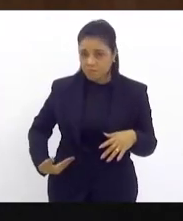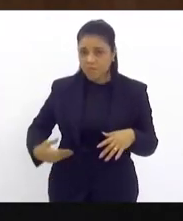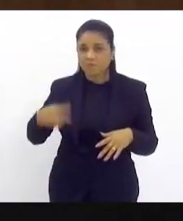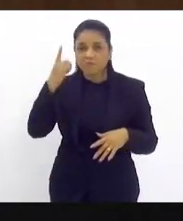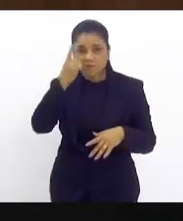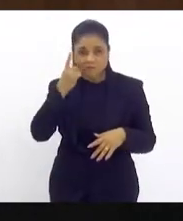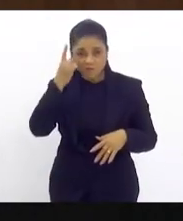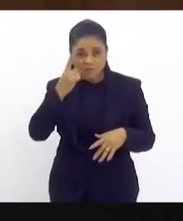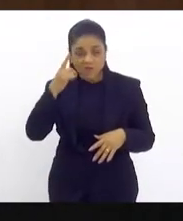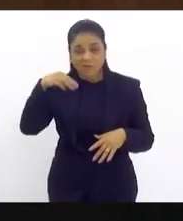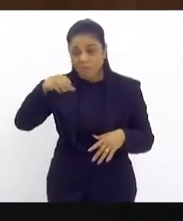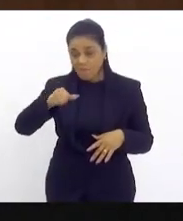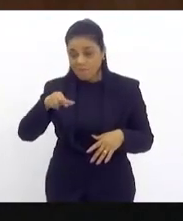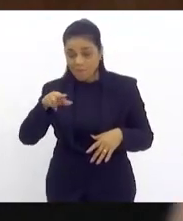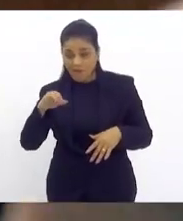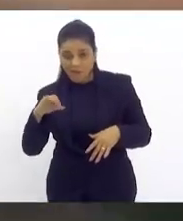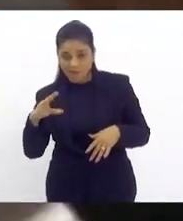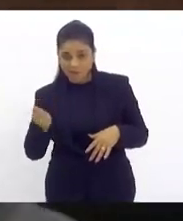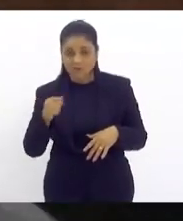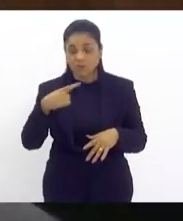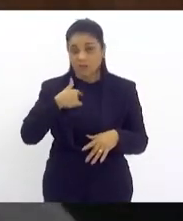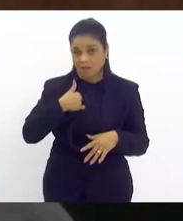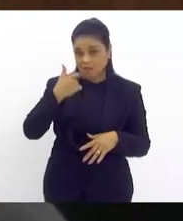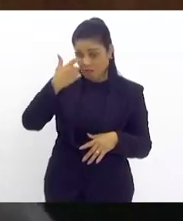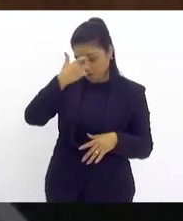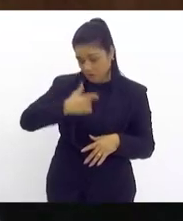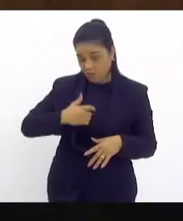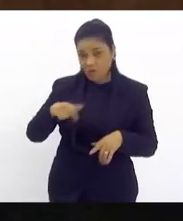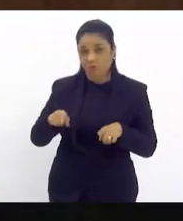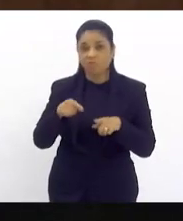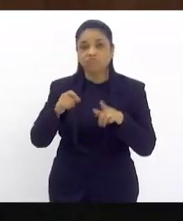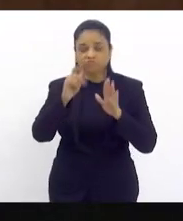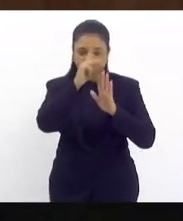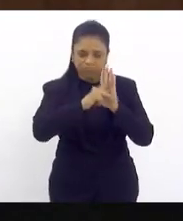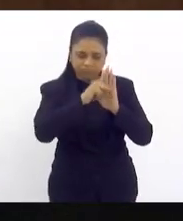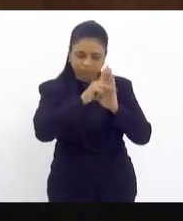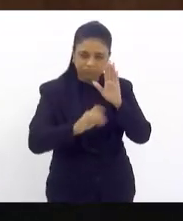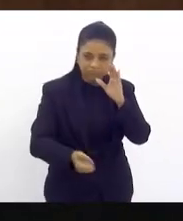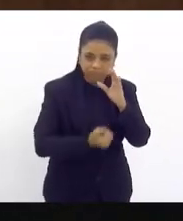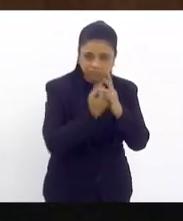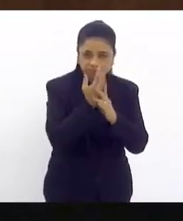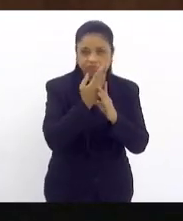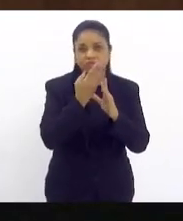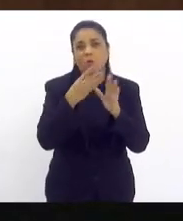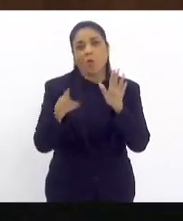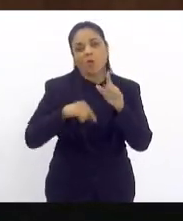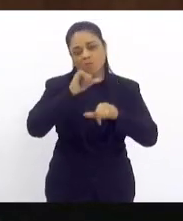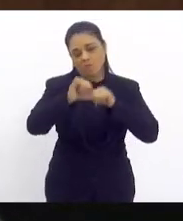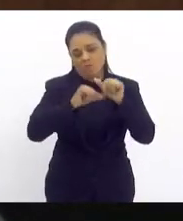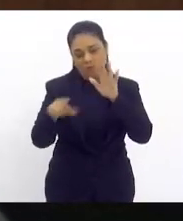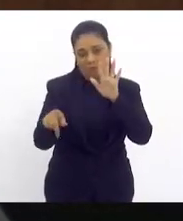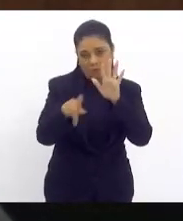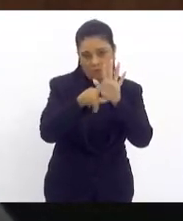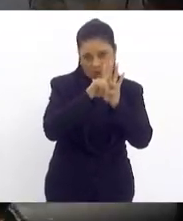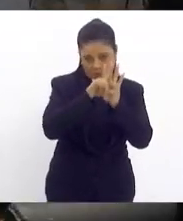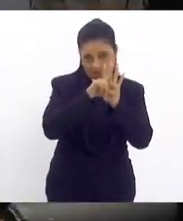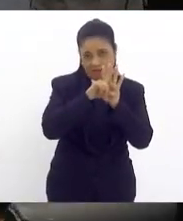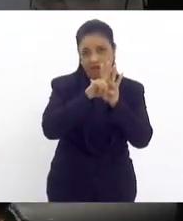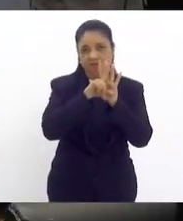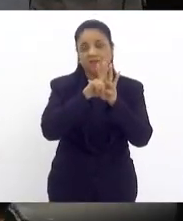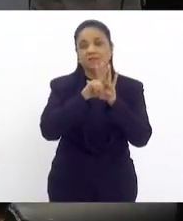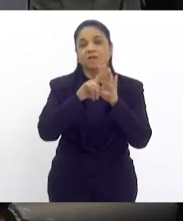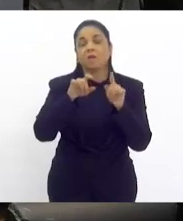Pacheco e eu fizemos uma lei, um projeto de lei que hoje já é lei, que cria exatamente uma política